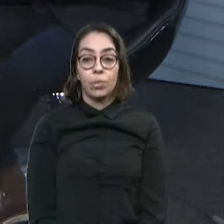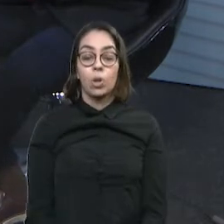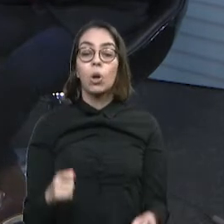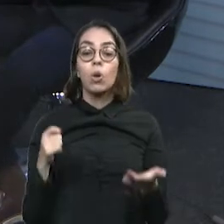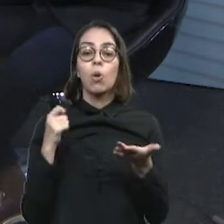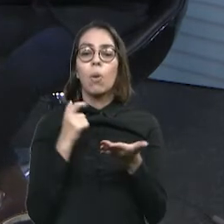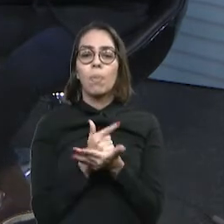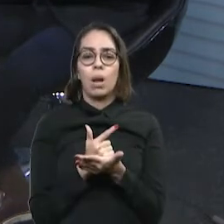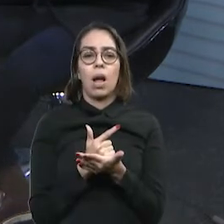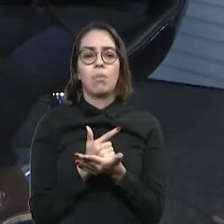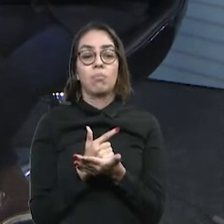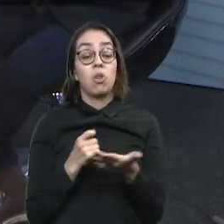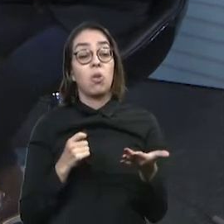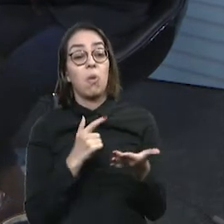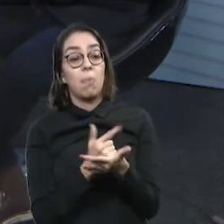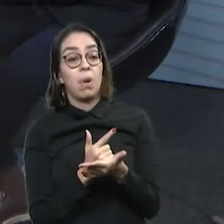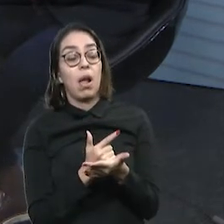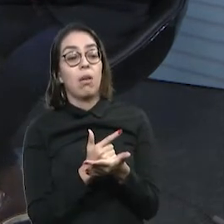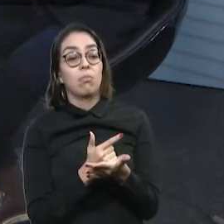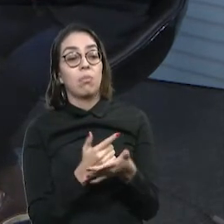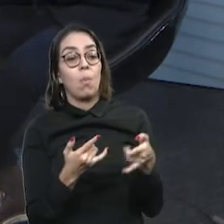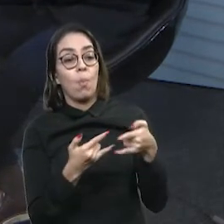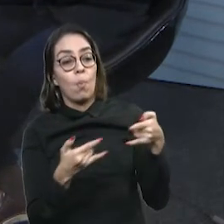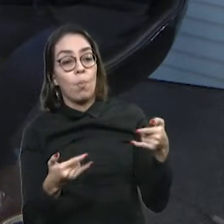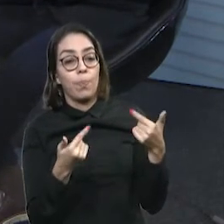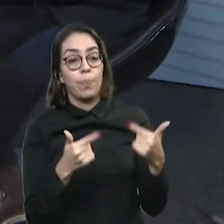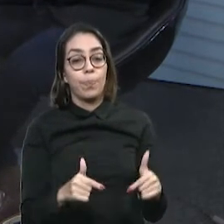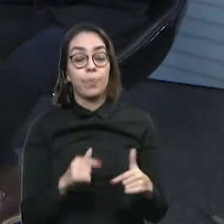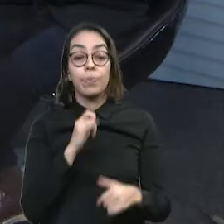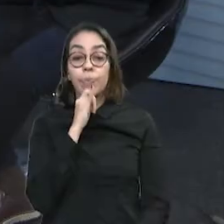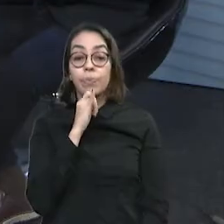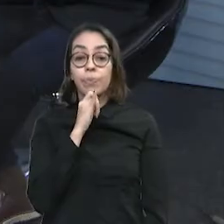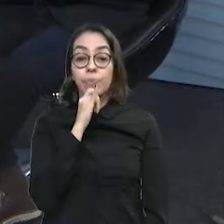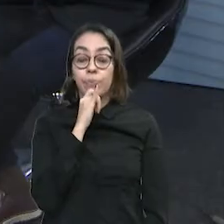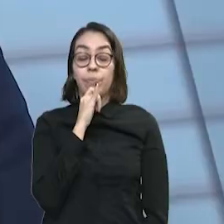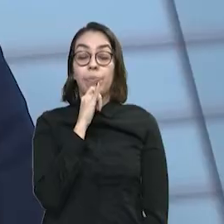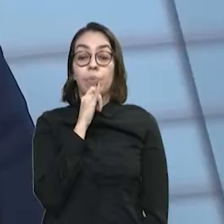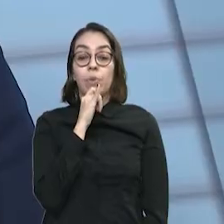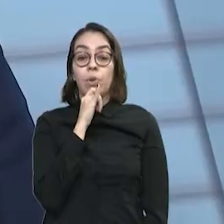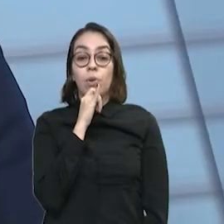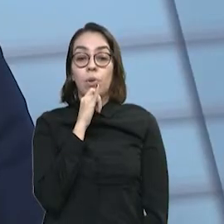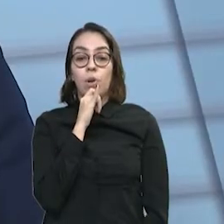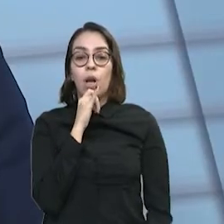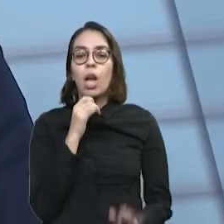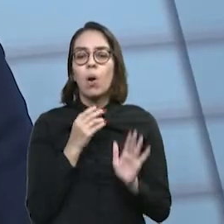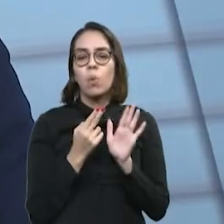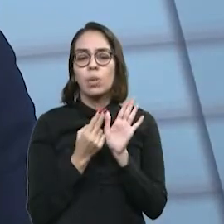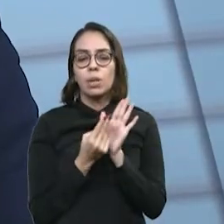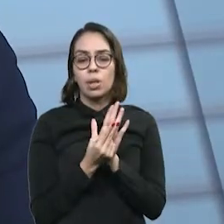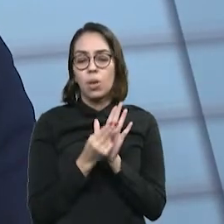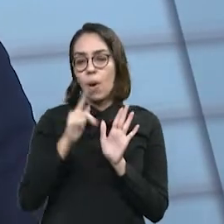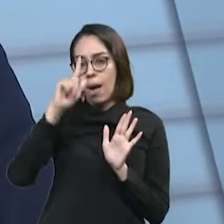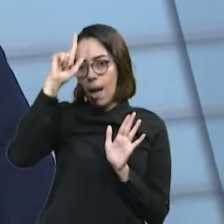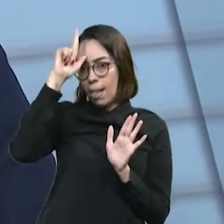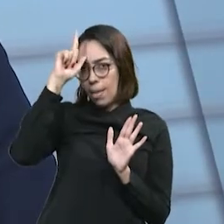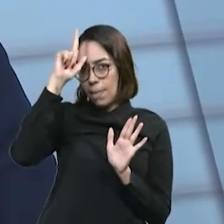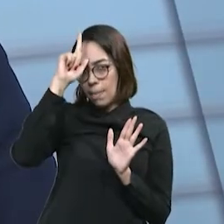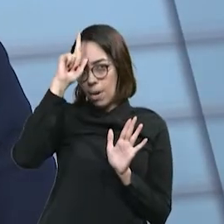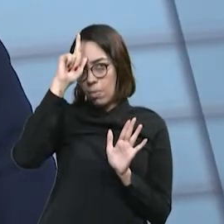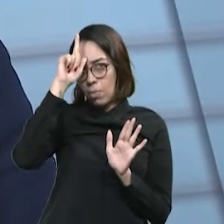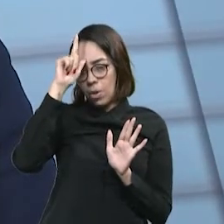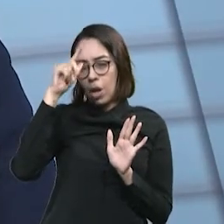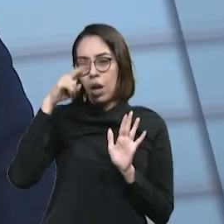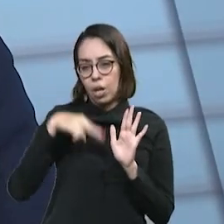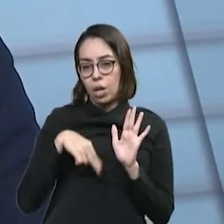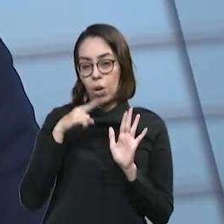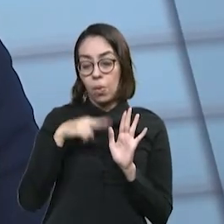nota, que é a sonegação, né? fazer a referência a uma obra do Klaus Teip, que é um escrito alemão. Eu li recentemente e me